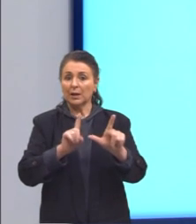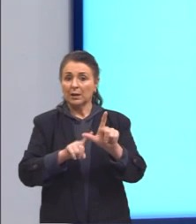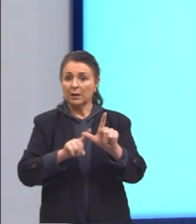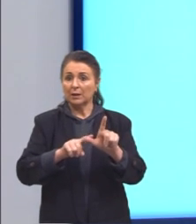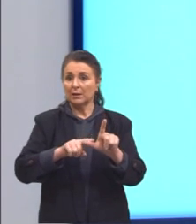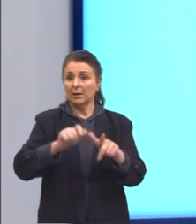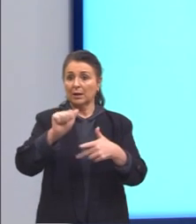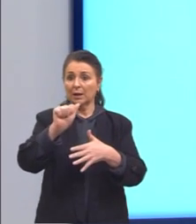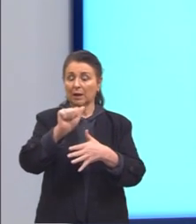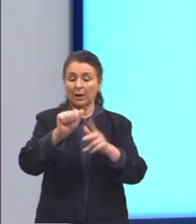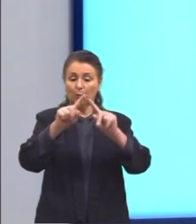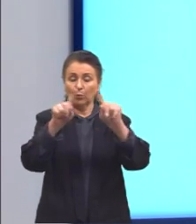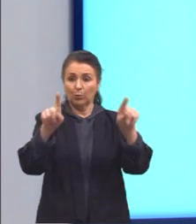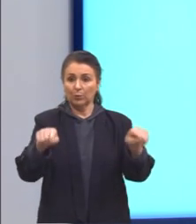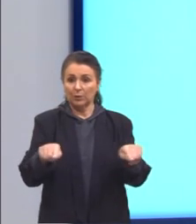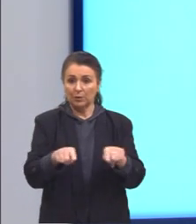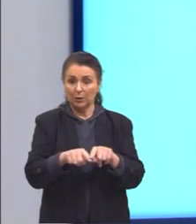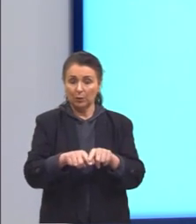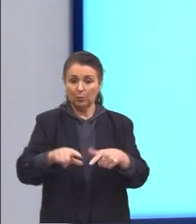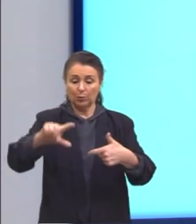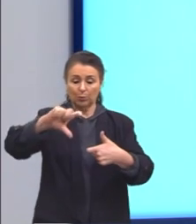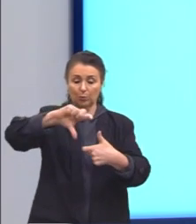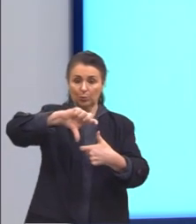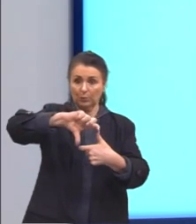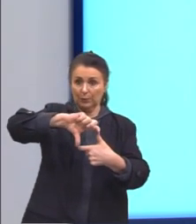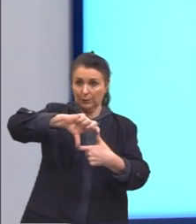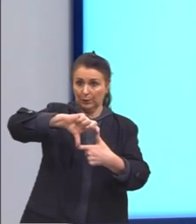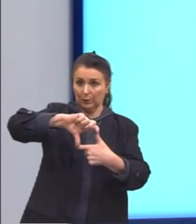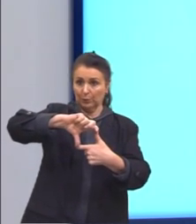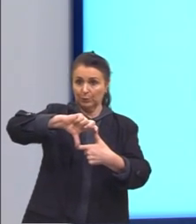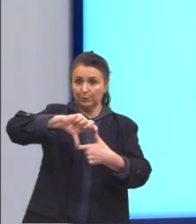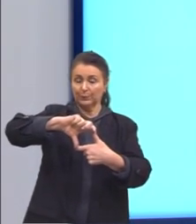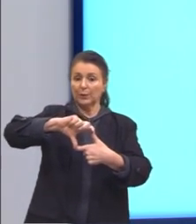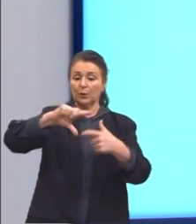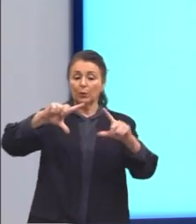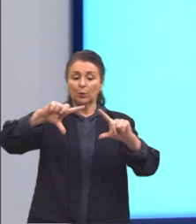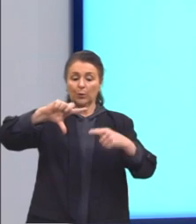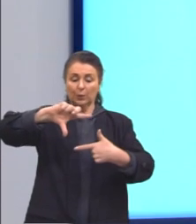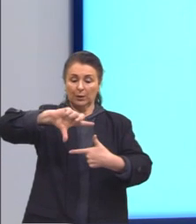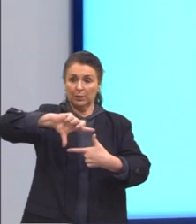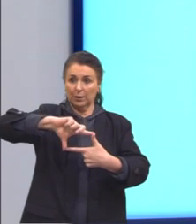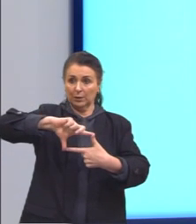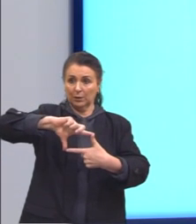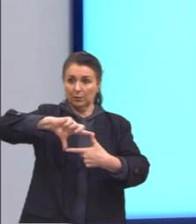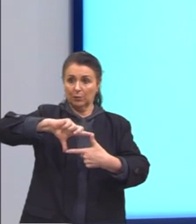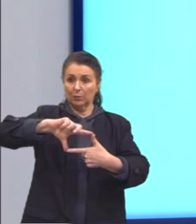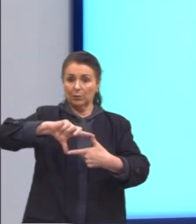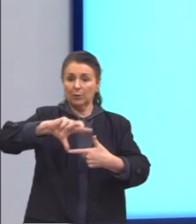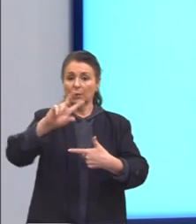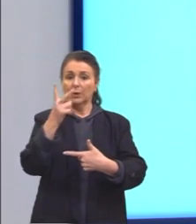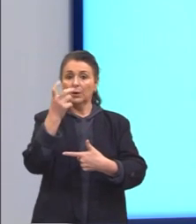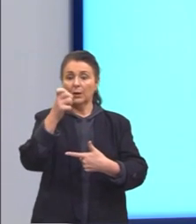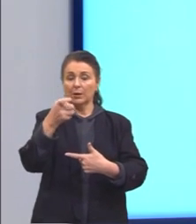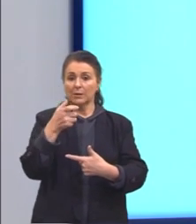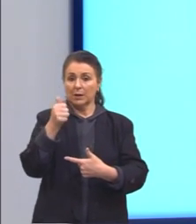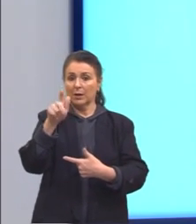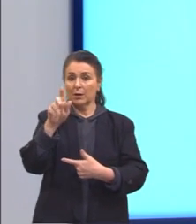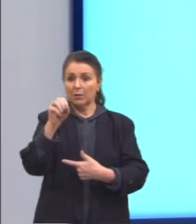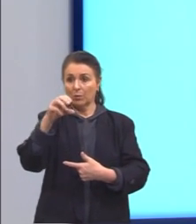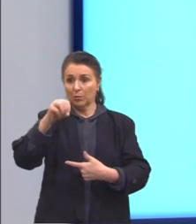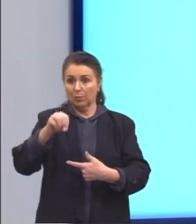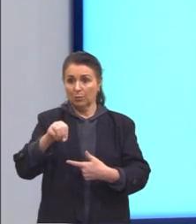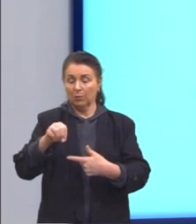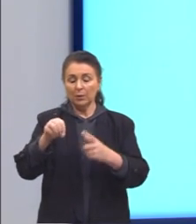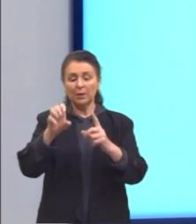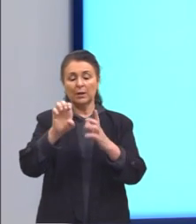triângulo, letra B, o quadrado, letra C, retângulo, letra D, hexágono e letra E, o